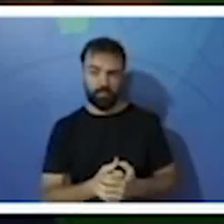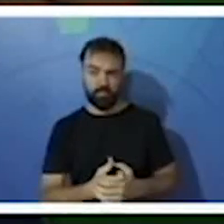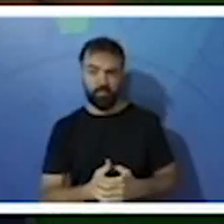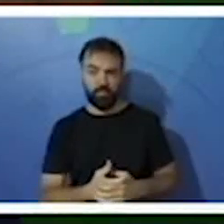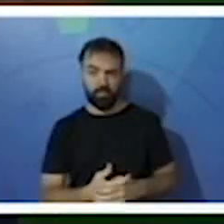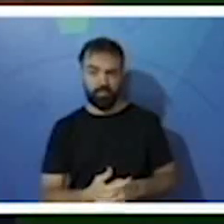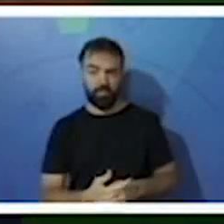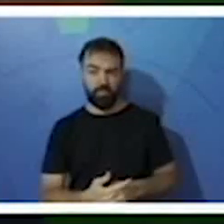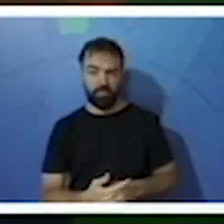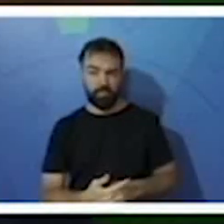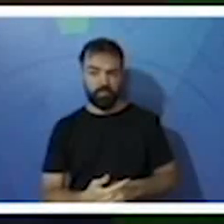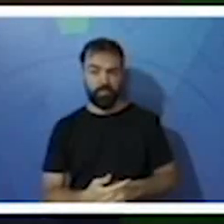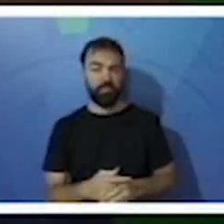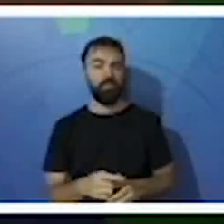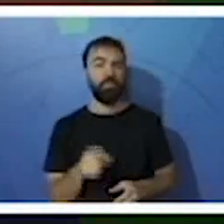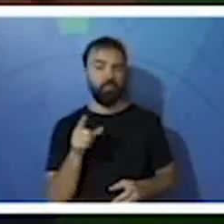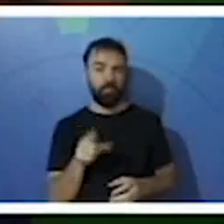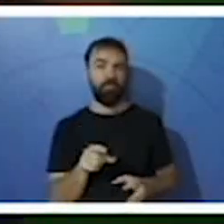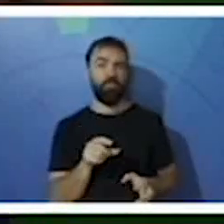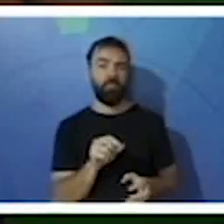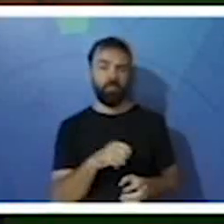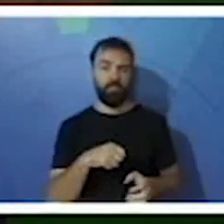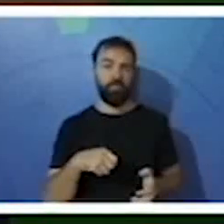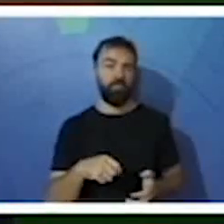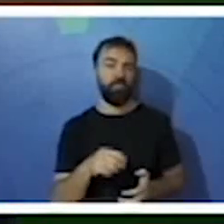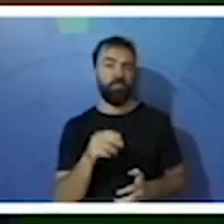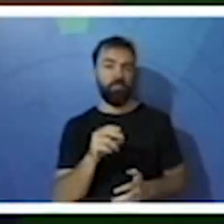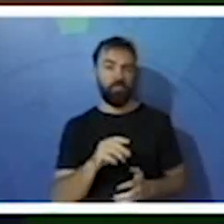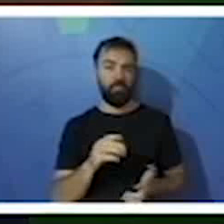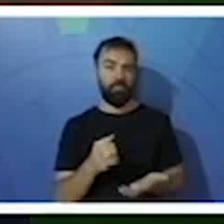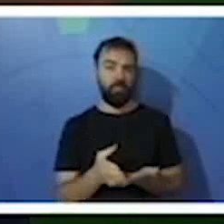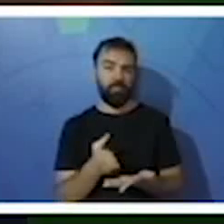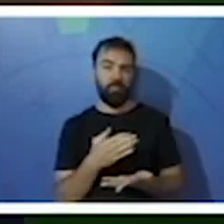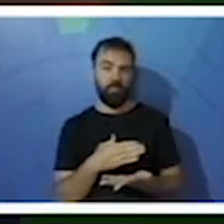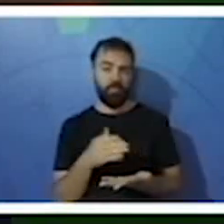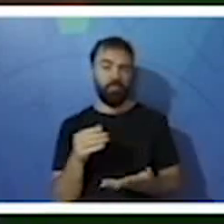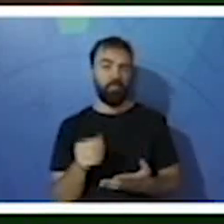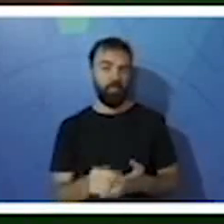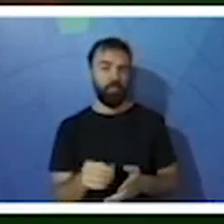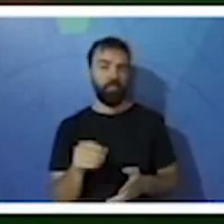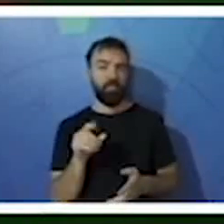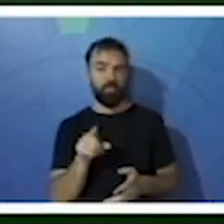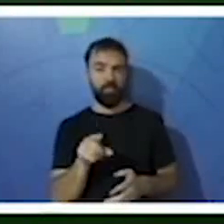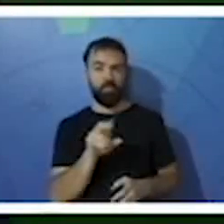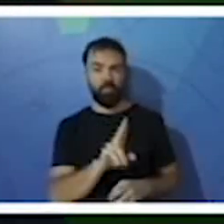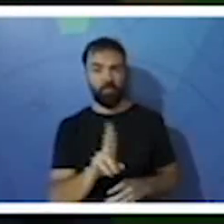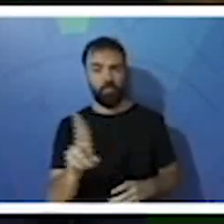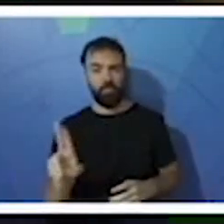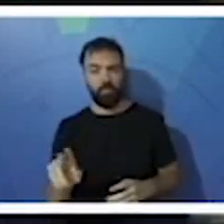Coloca lá a página da apostila, a data e o seu nome, ok?